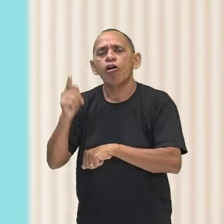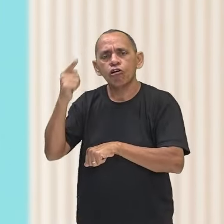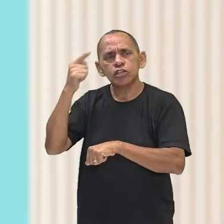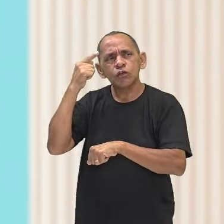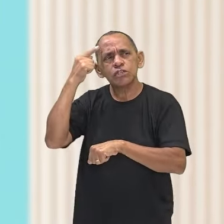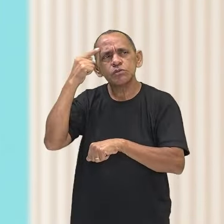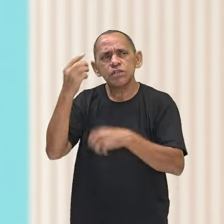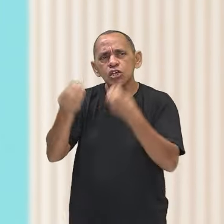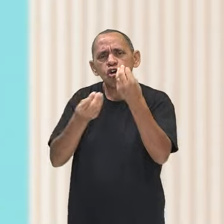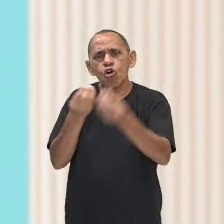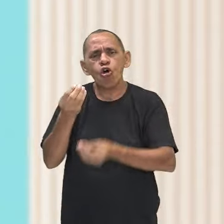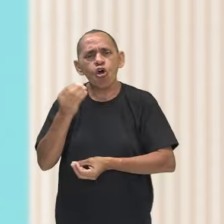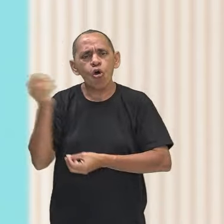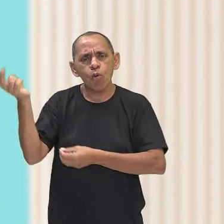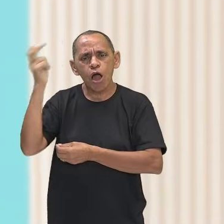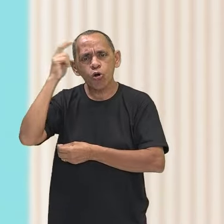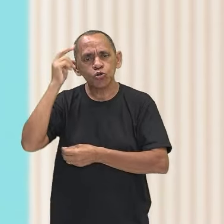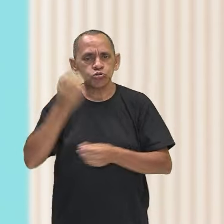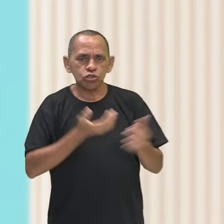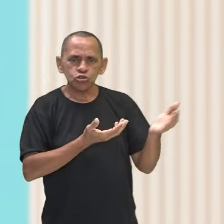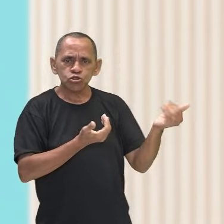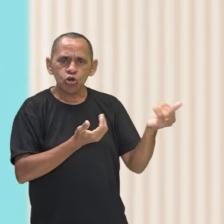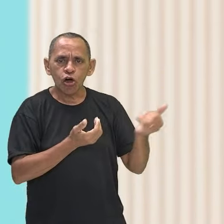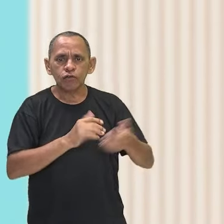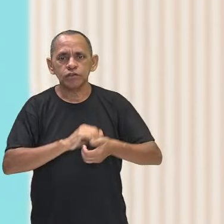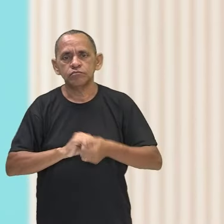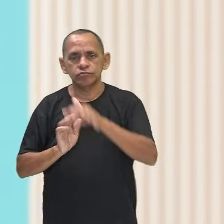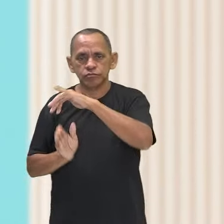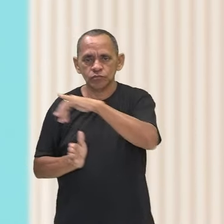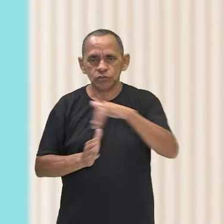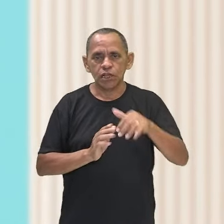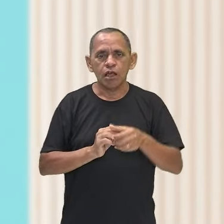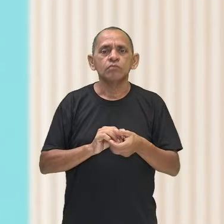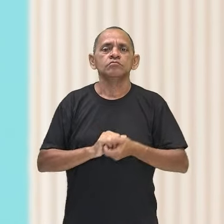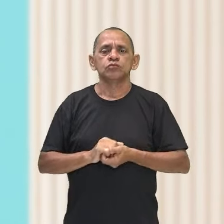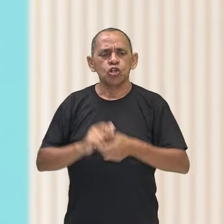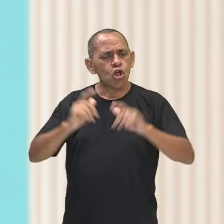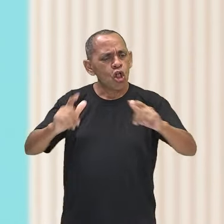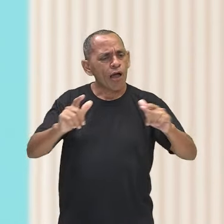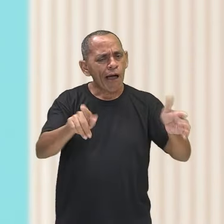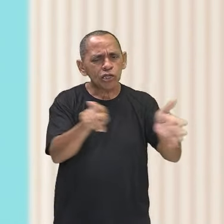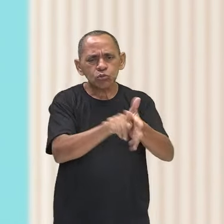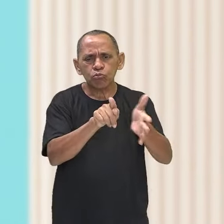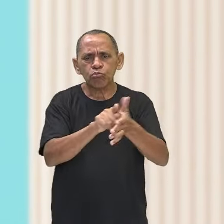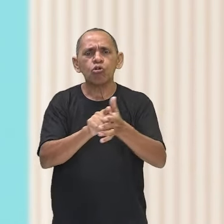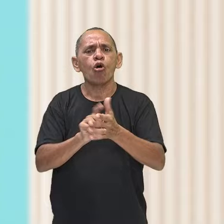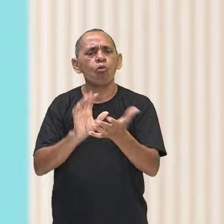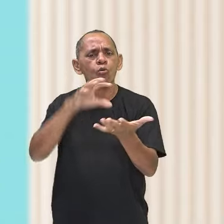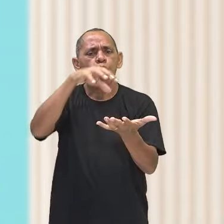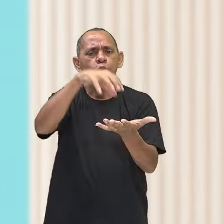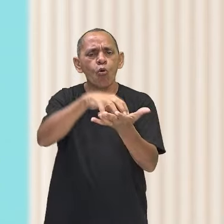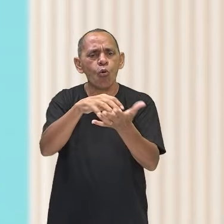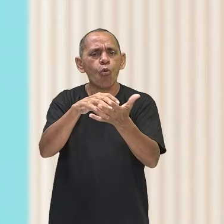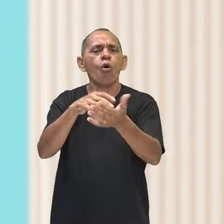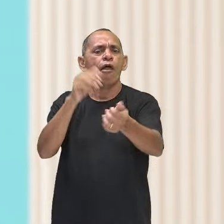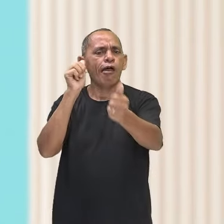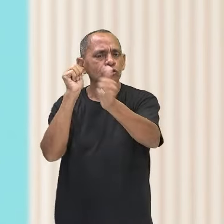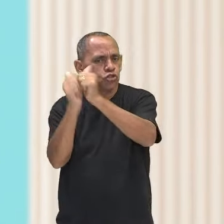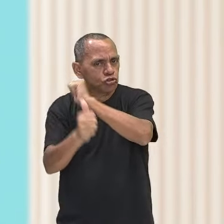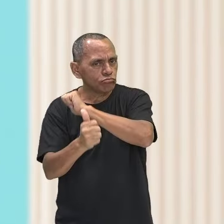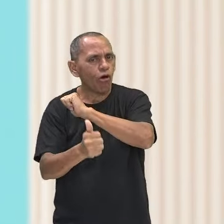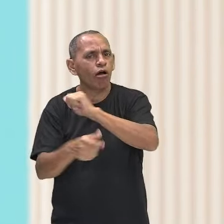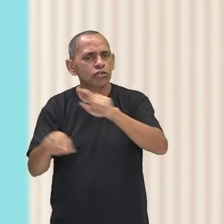juvenil. Então, ao passar em praças, centros esportivos ou mesmo ruas